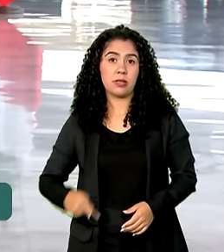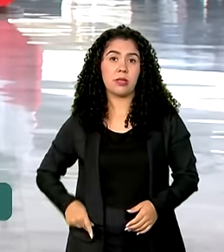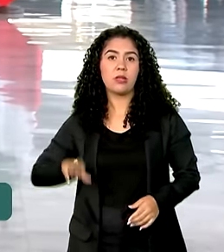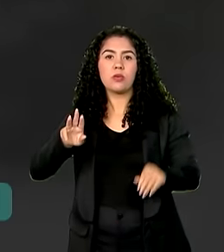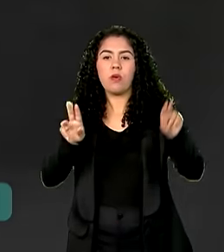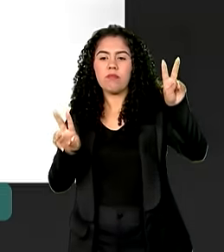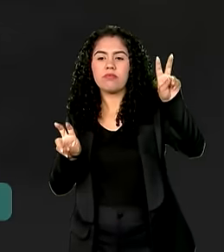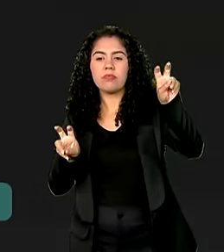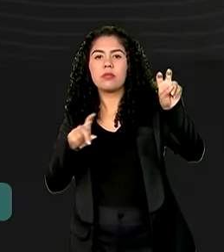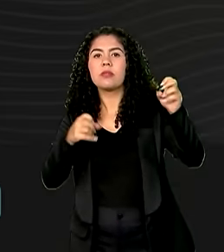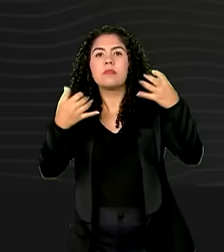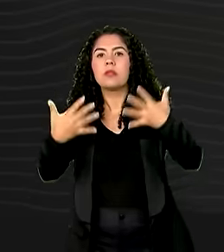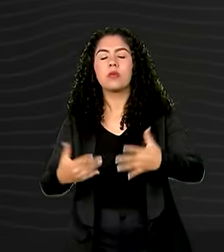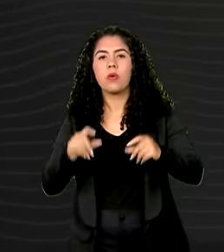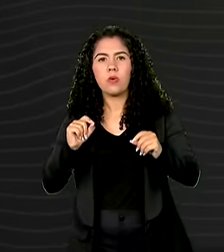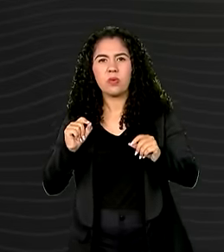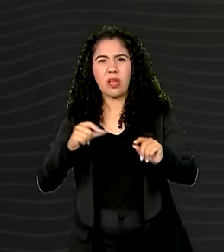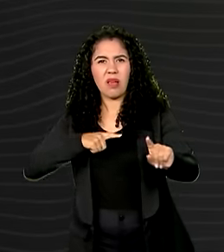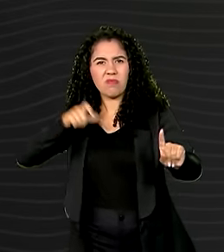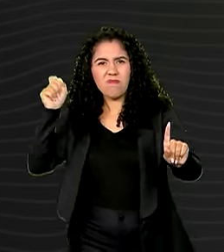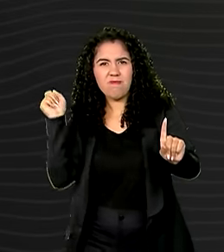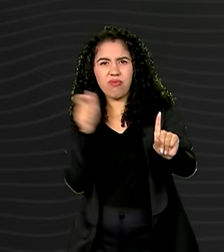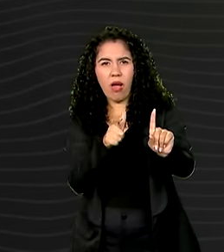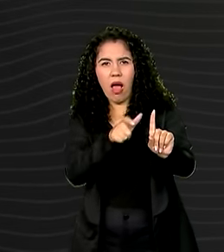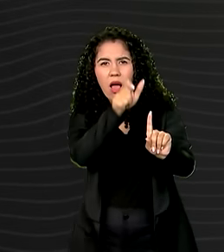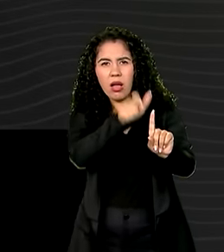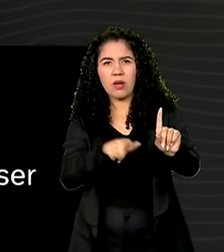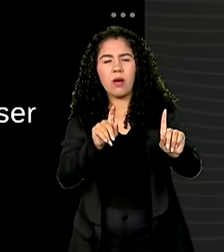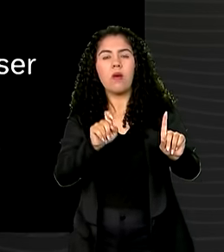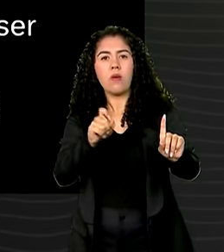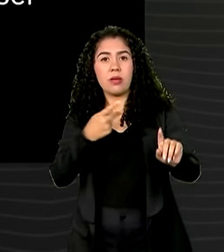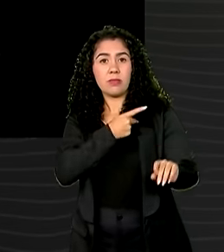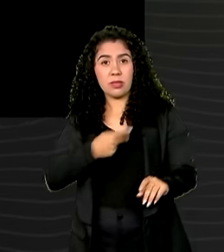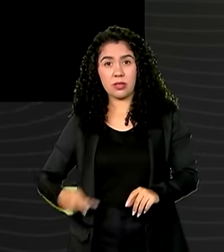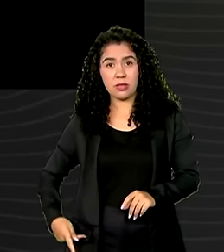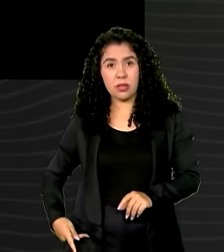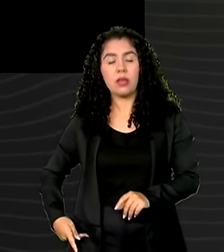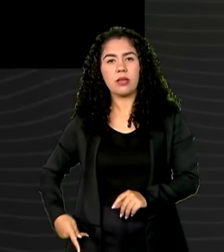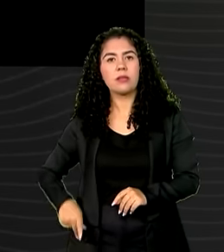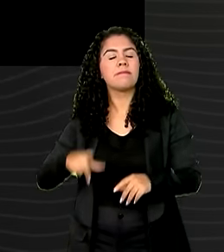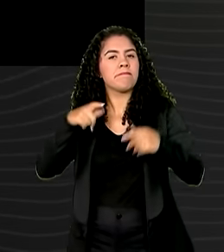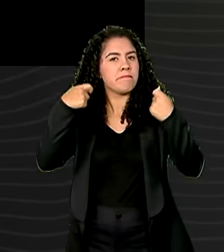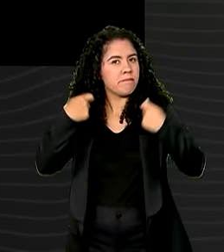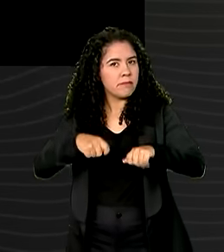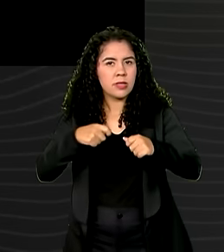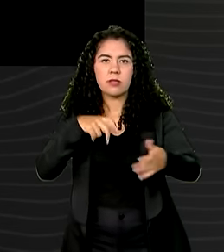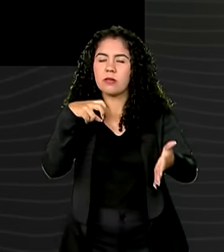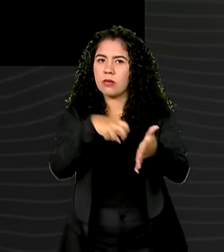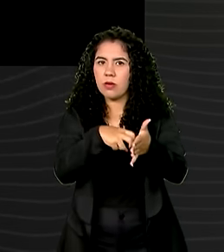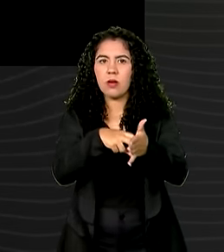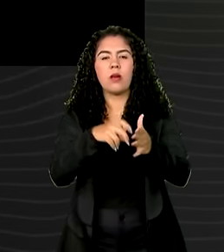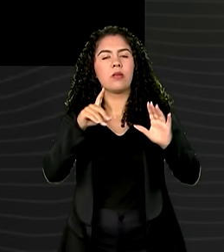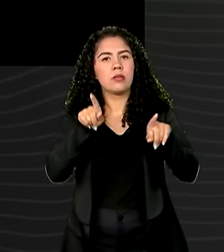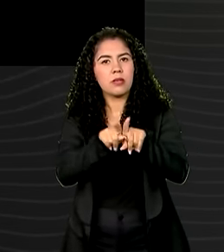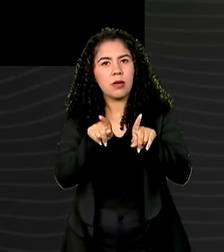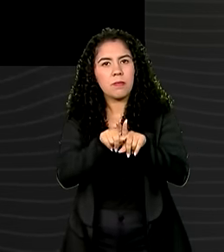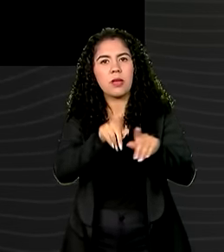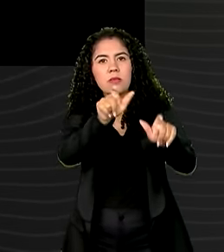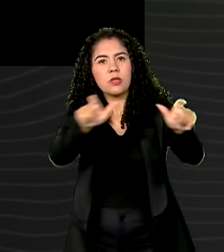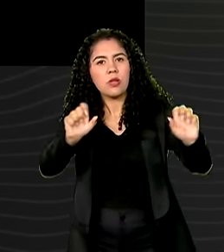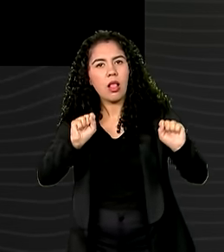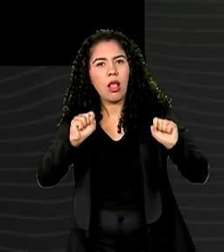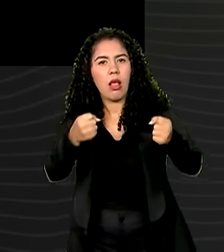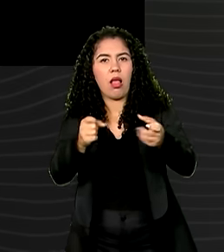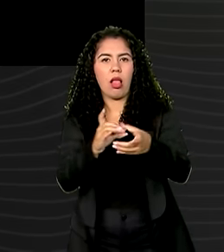aspas, o atentado contra o ex-presidente Donald Trump deve ser repudiado veementemente por todos os defensores da democracia